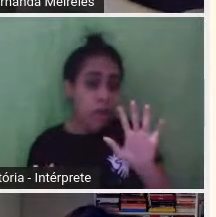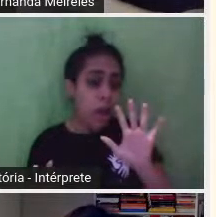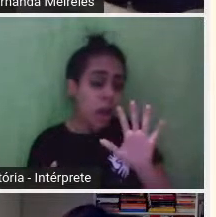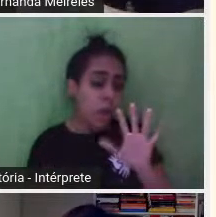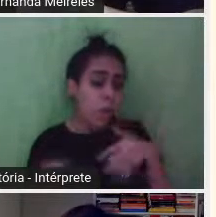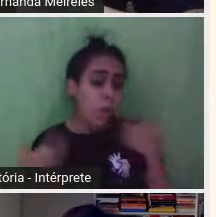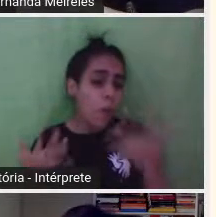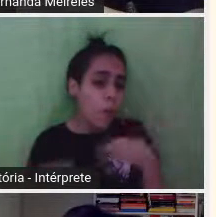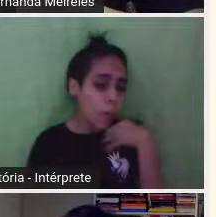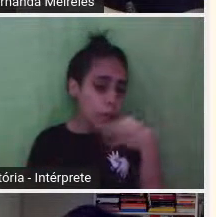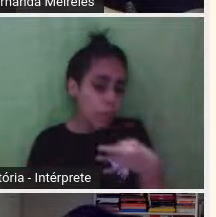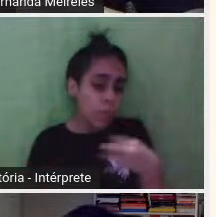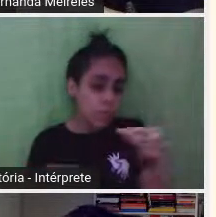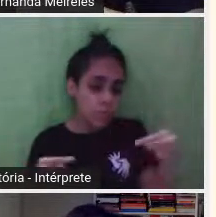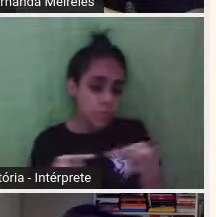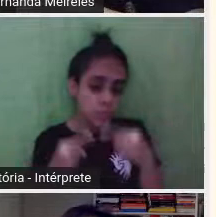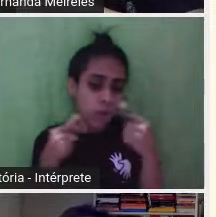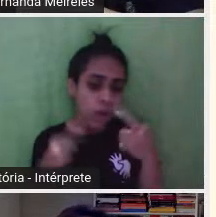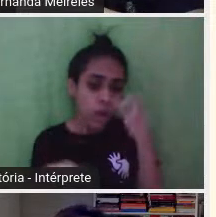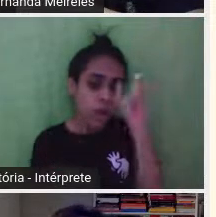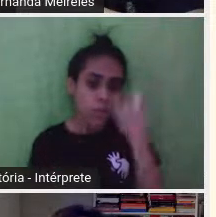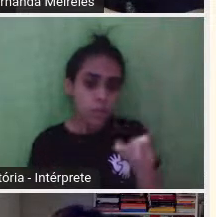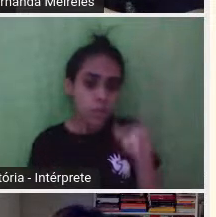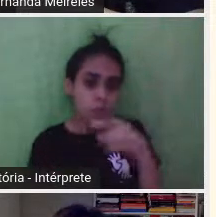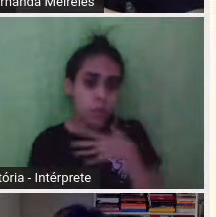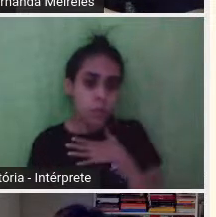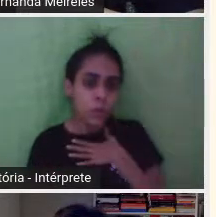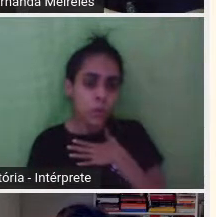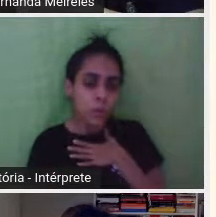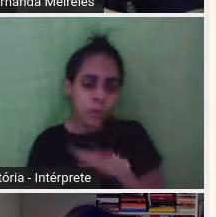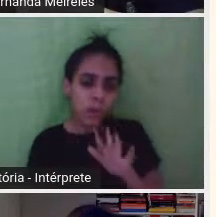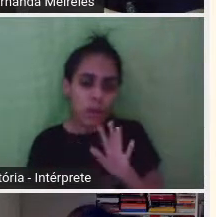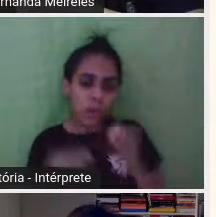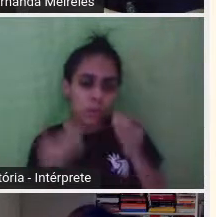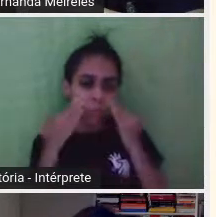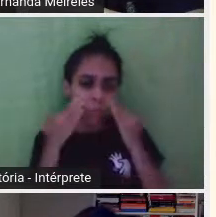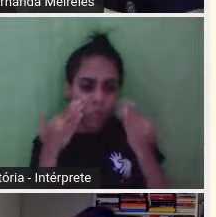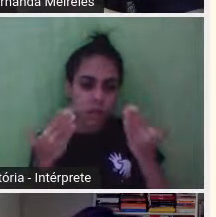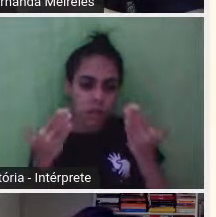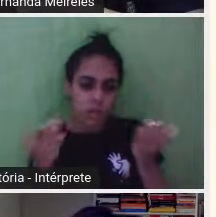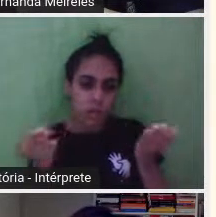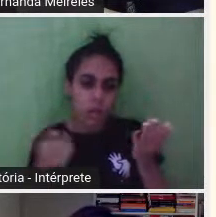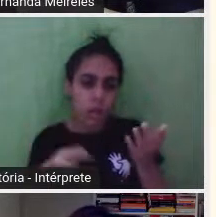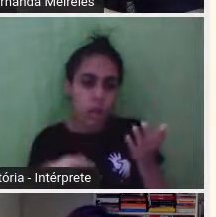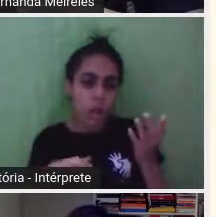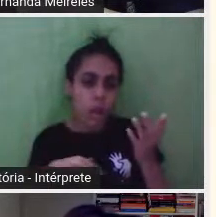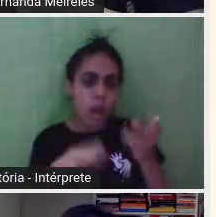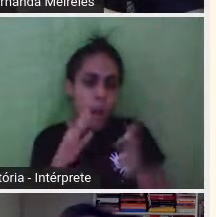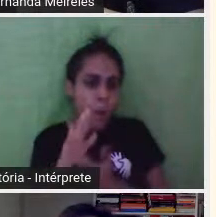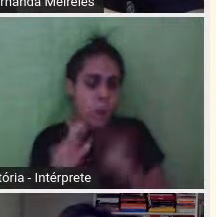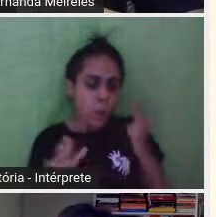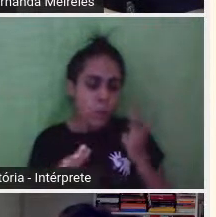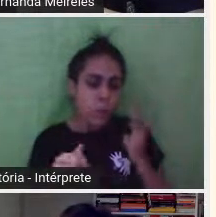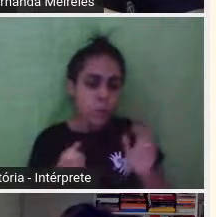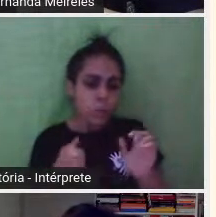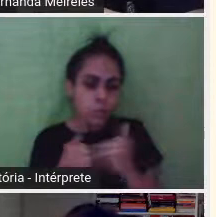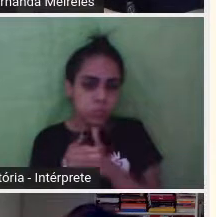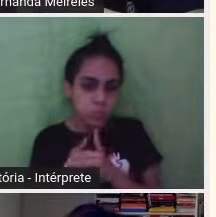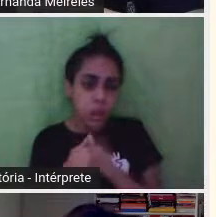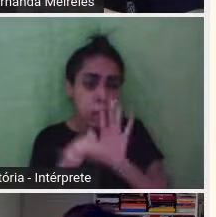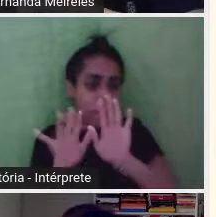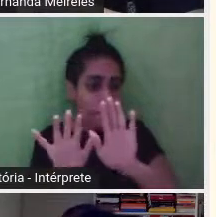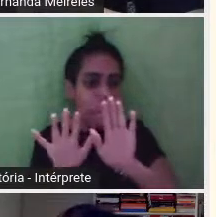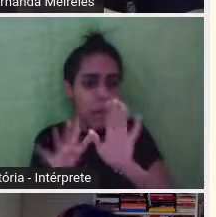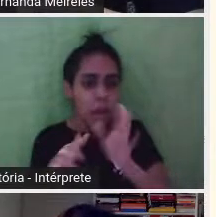em relação a isso, já que ela não quer aparecer e ela deixa bem claro, né, essa autora misteriosa de que ela quer ser conhecida